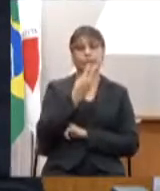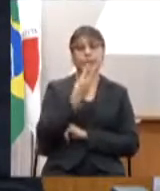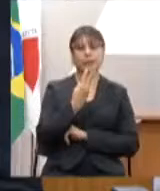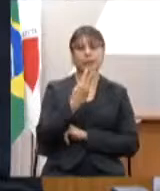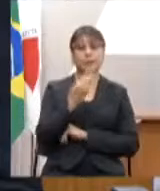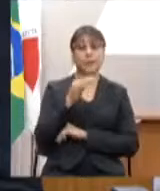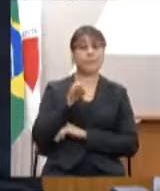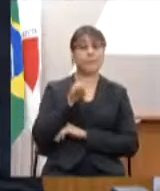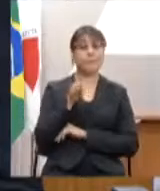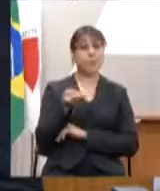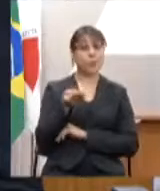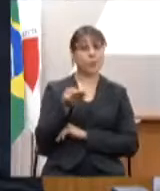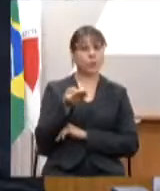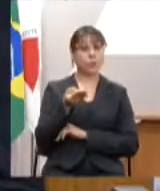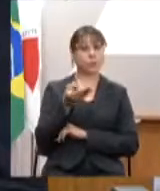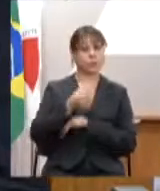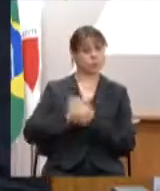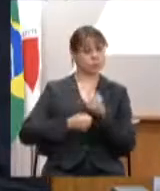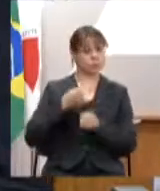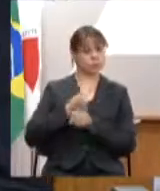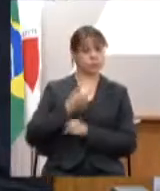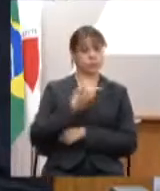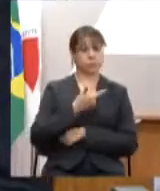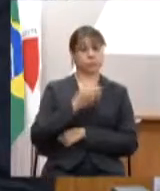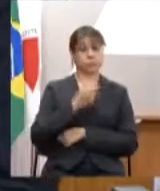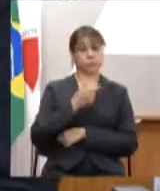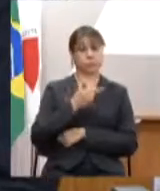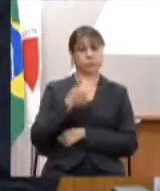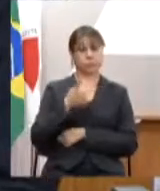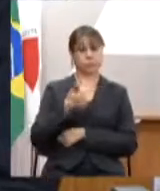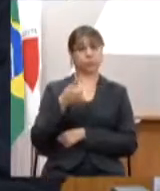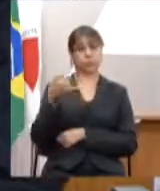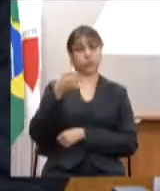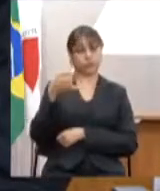e para 2021, esse déficit,